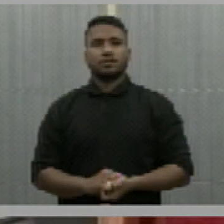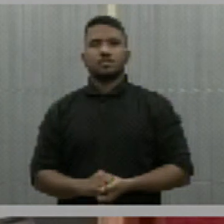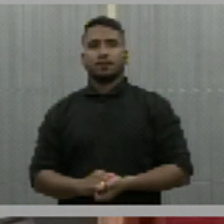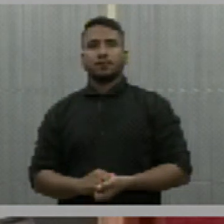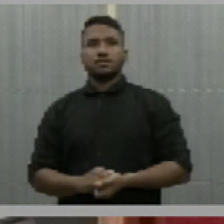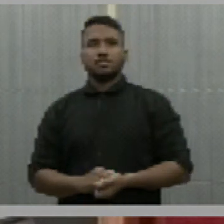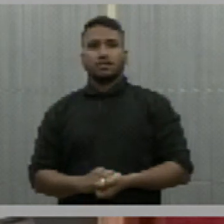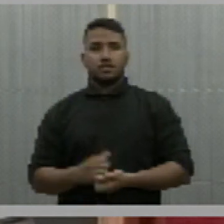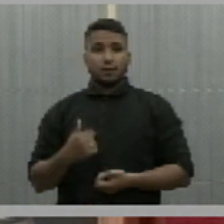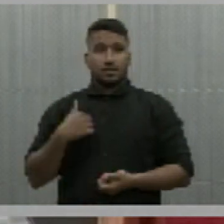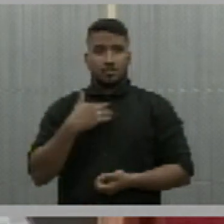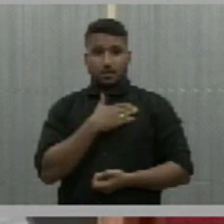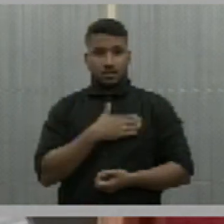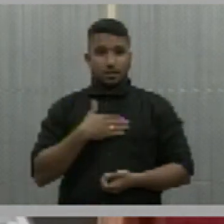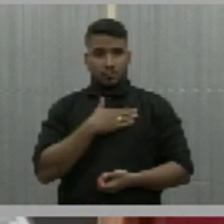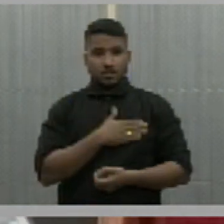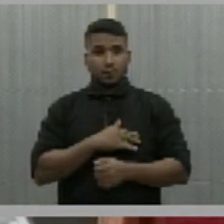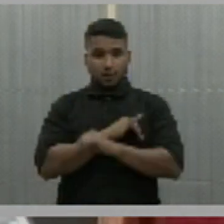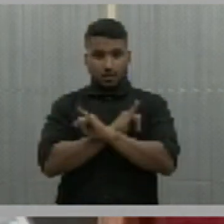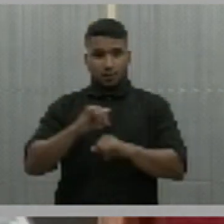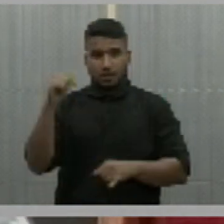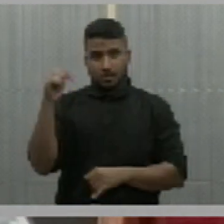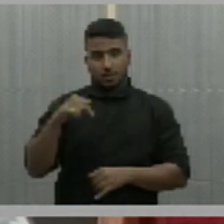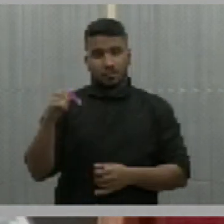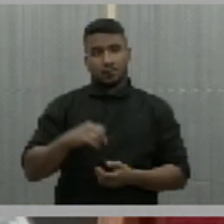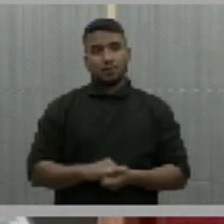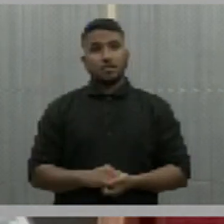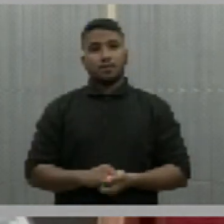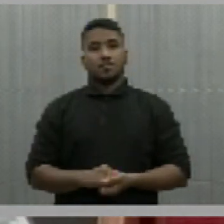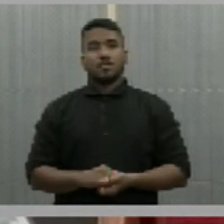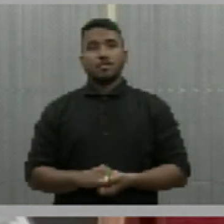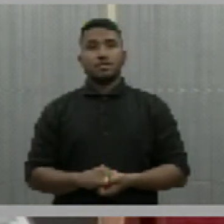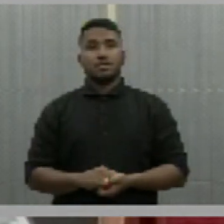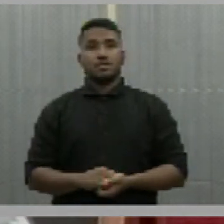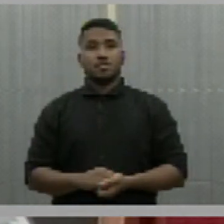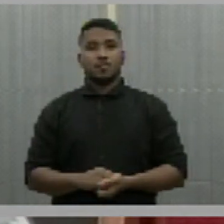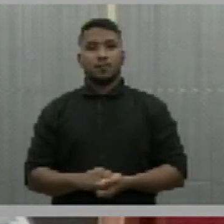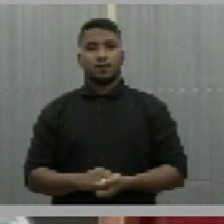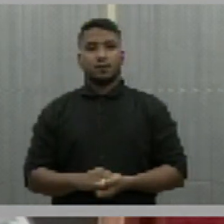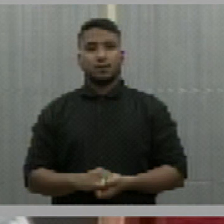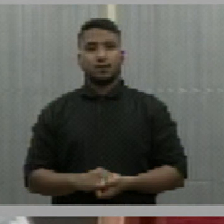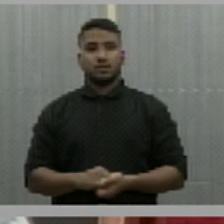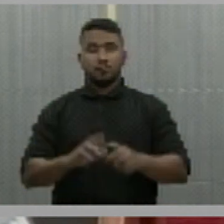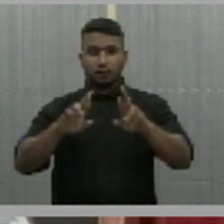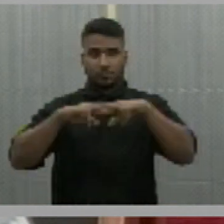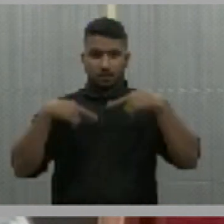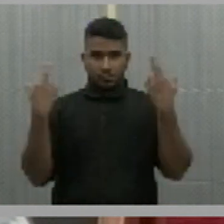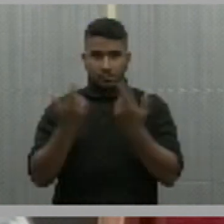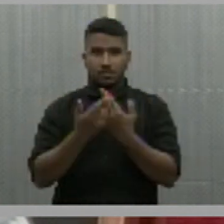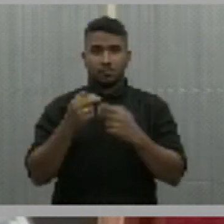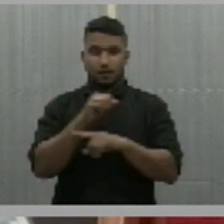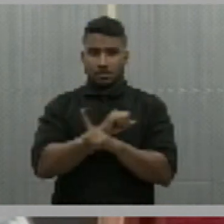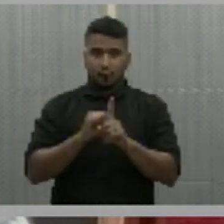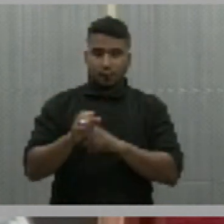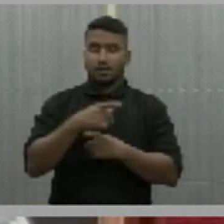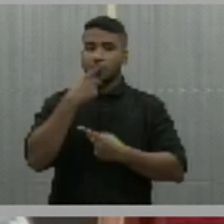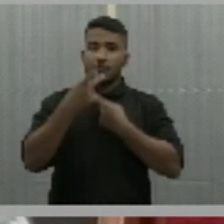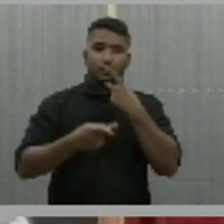eu gostaria de relatar aqui a realização da audiência pública que